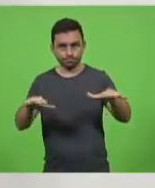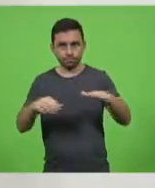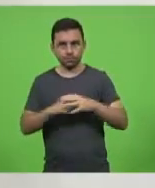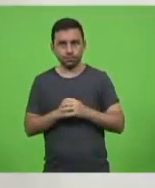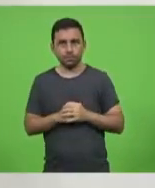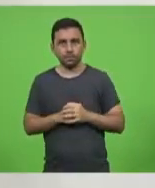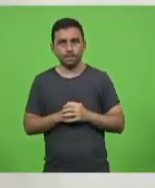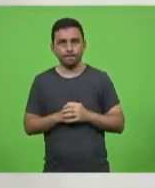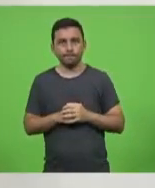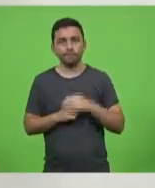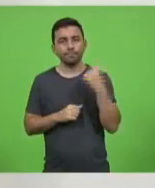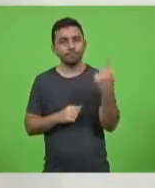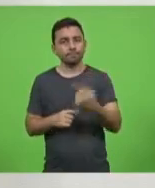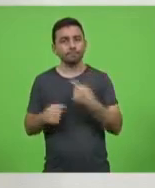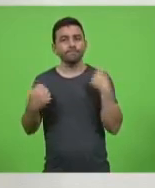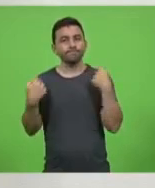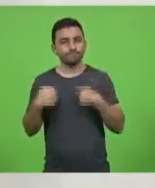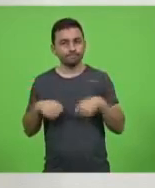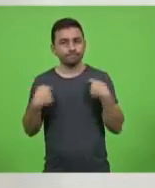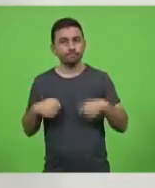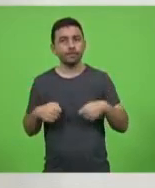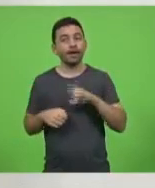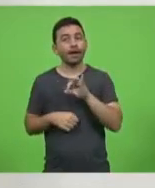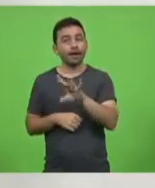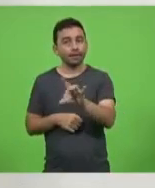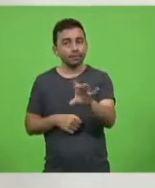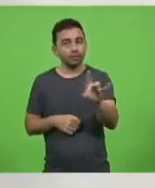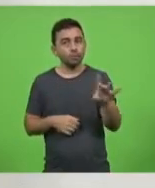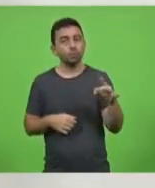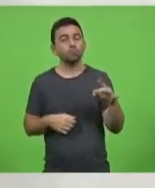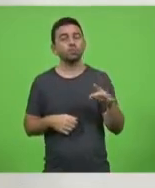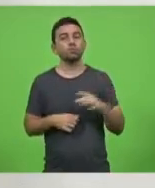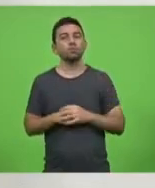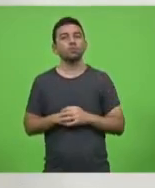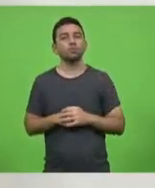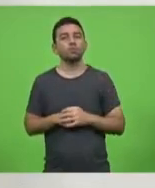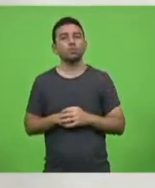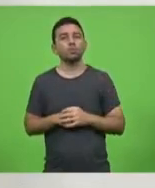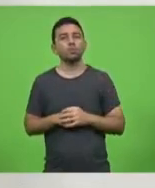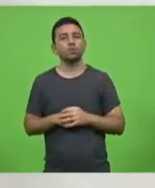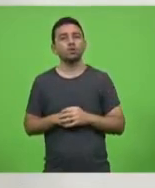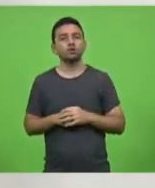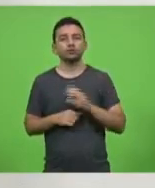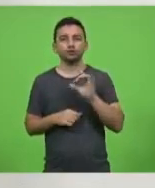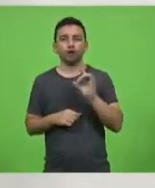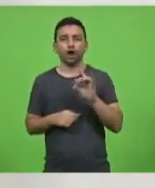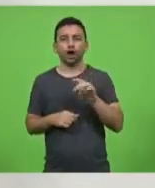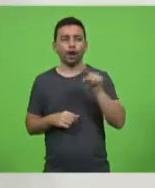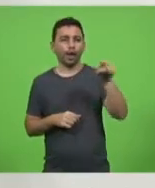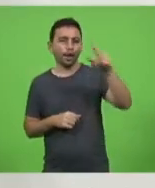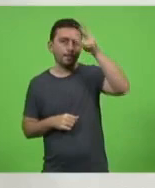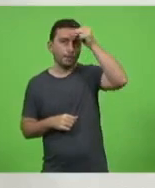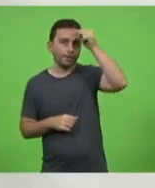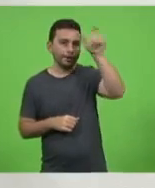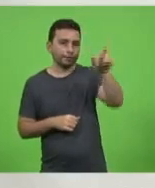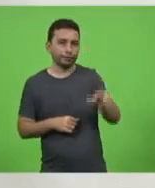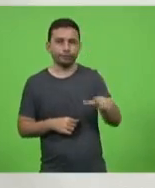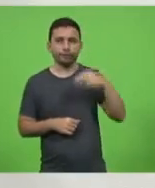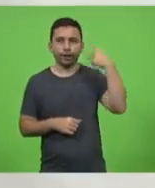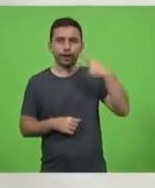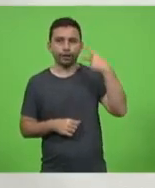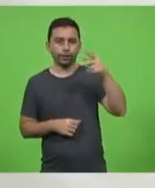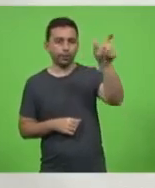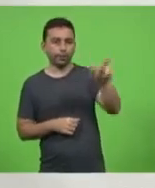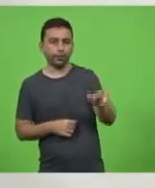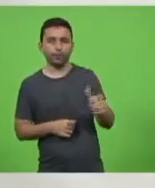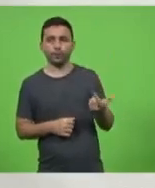nós precisamos, nós, cada um de nós, não apenas o prefeito, o vereador, a vereadora,